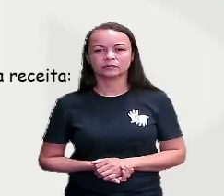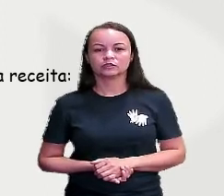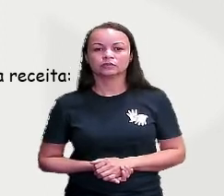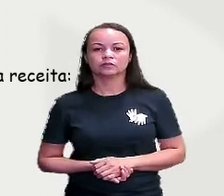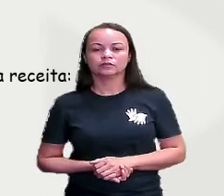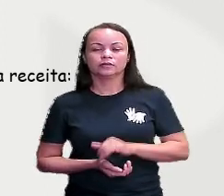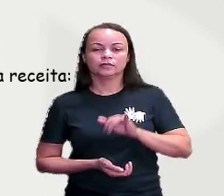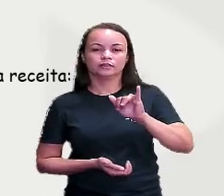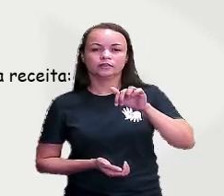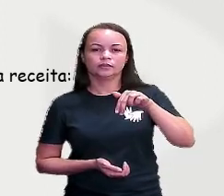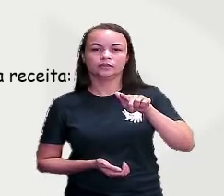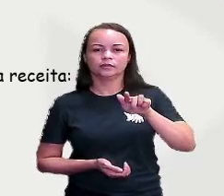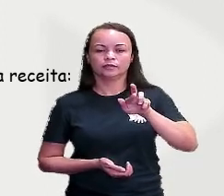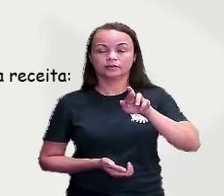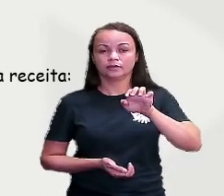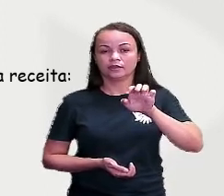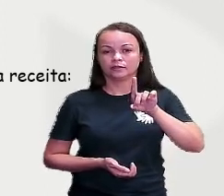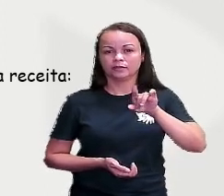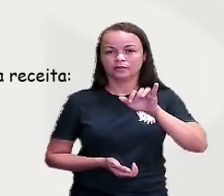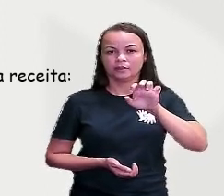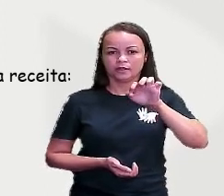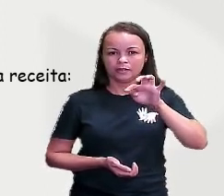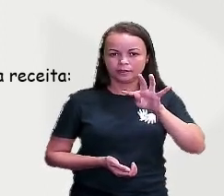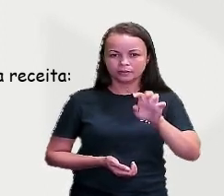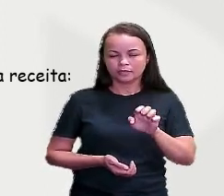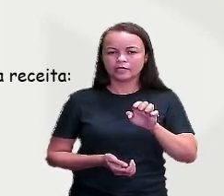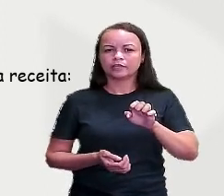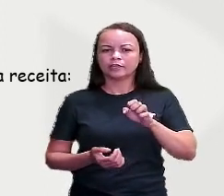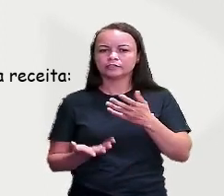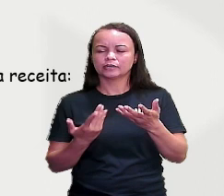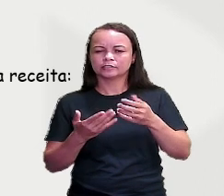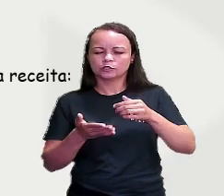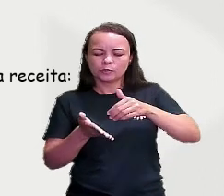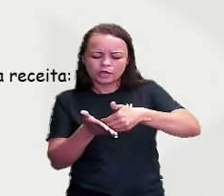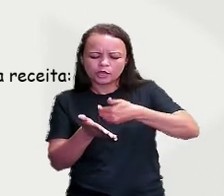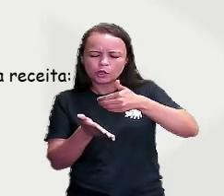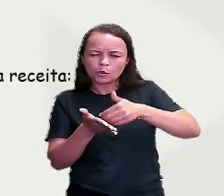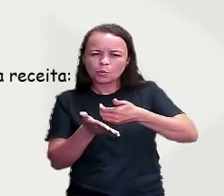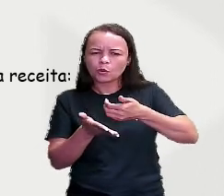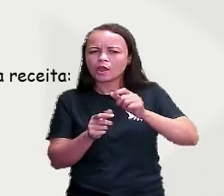O ingrediente da receita que está sendo medido em colheres.